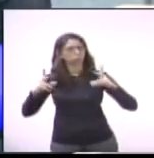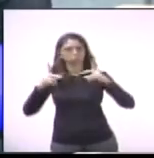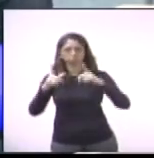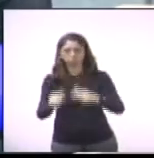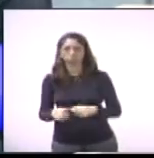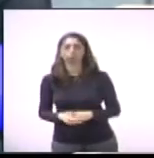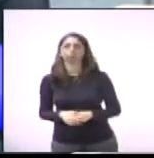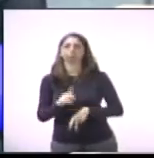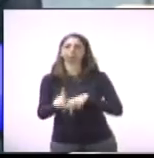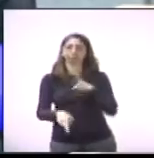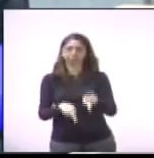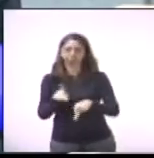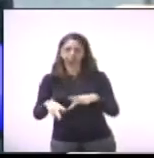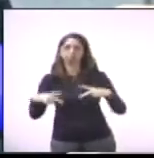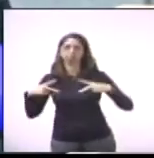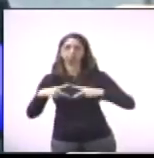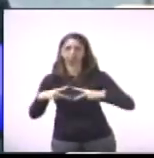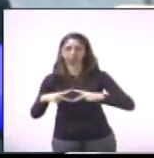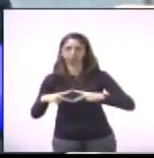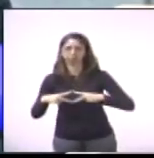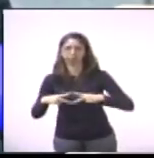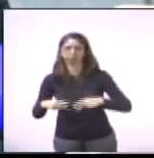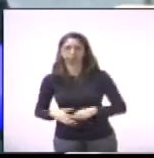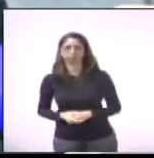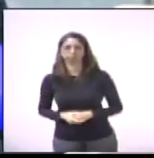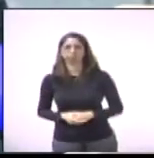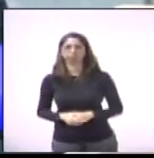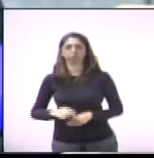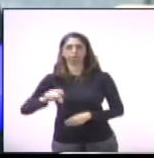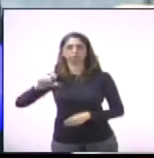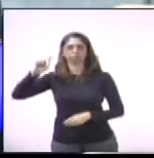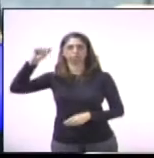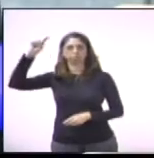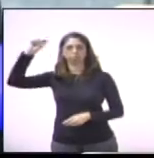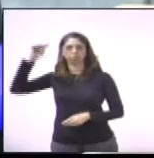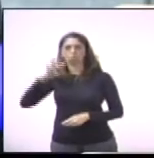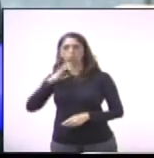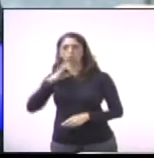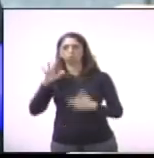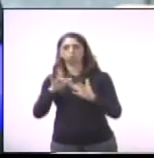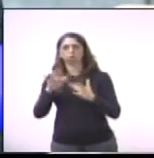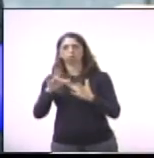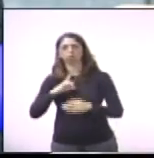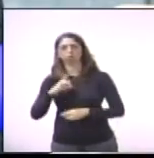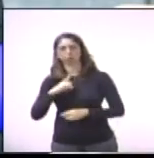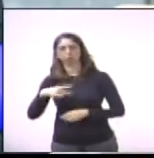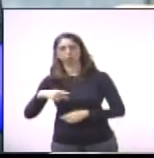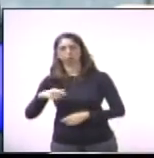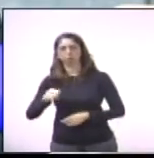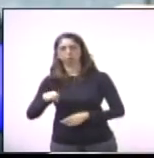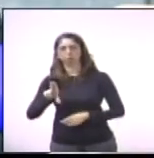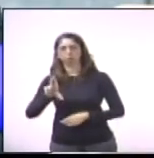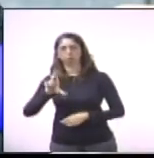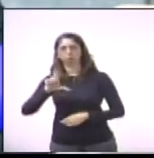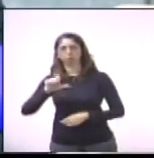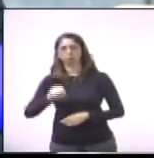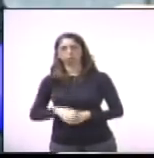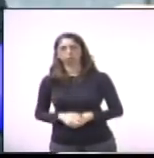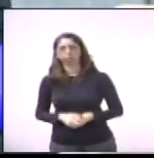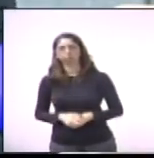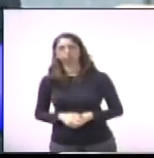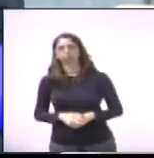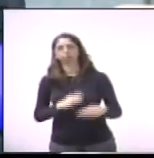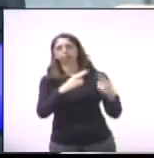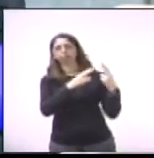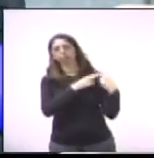população de Paulínia que vive aqui há anos e conhecia, Paulo Pietro Bom, que foi uma pessoa